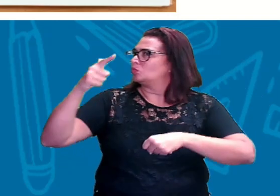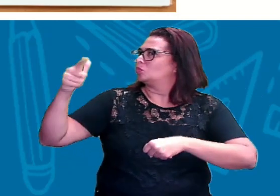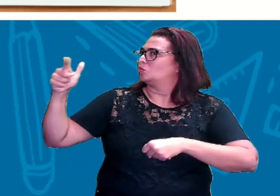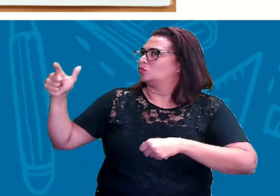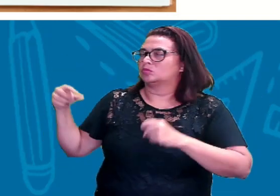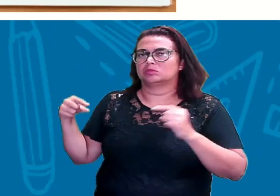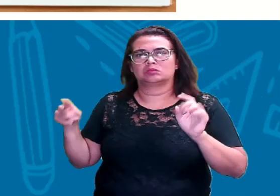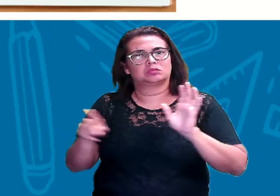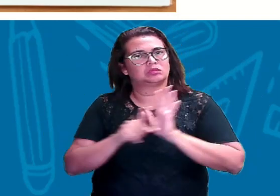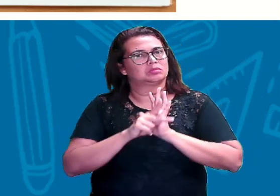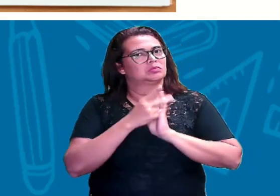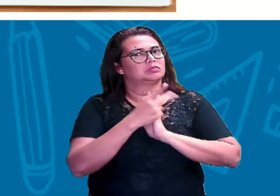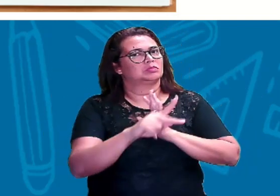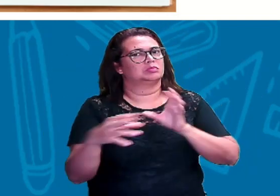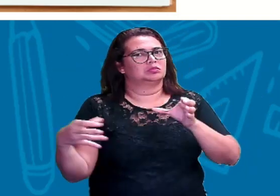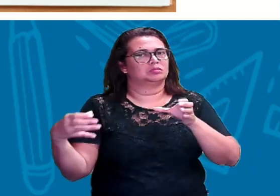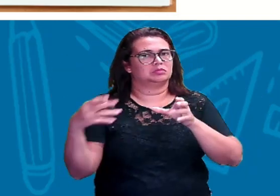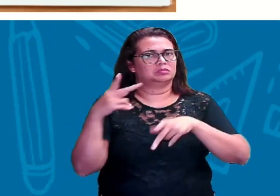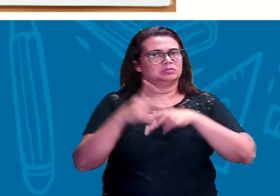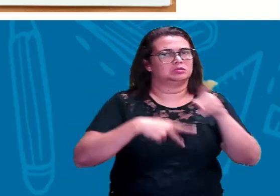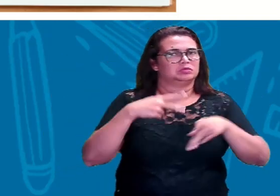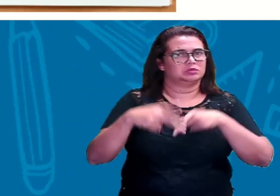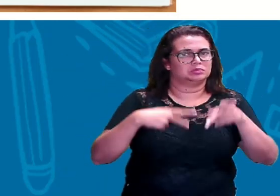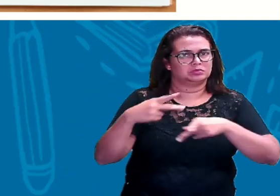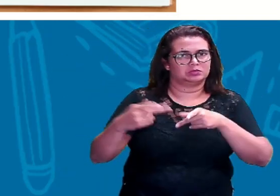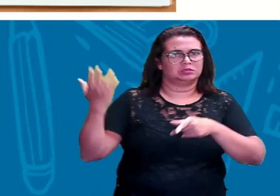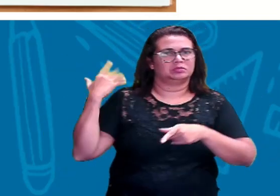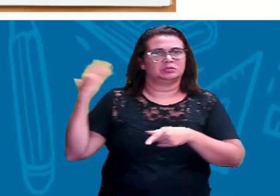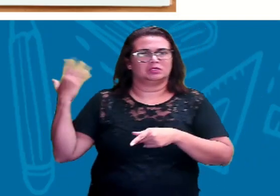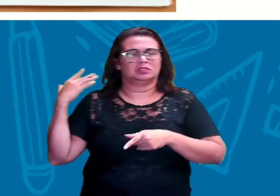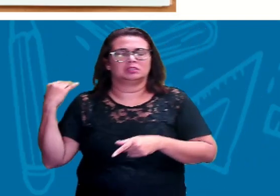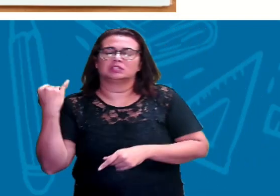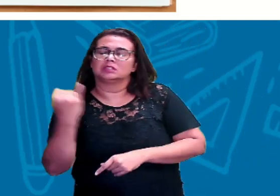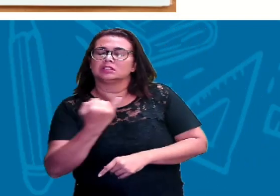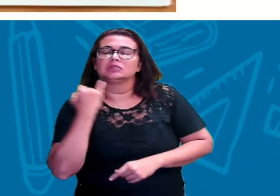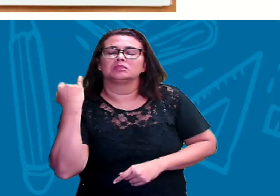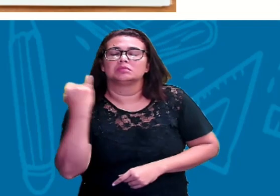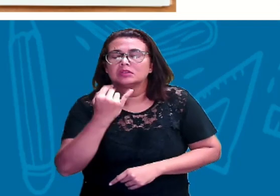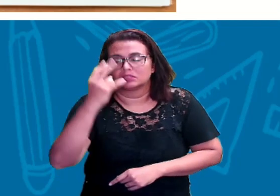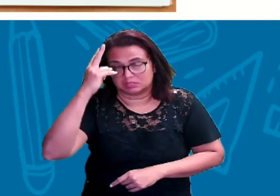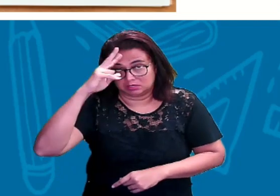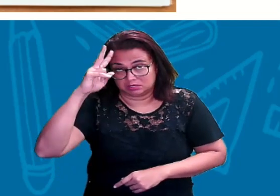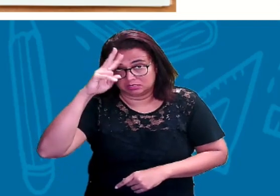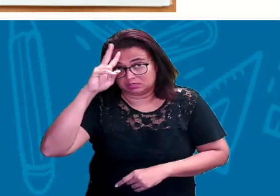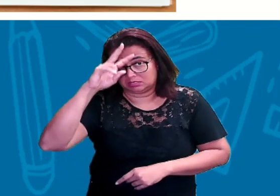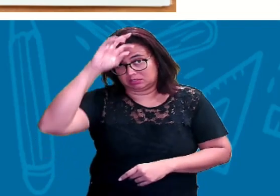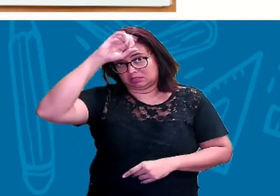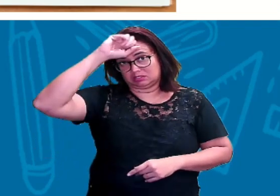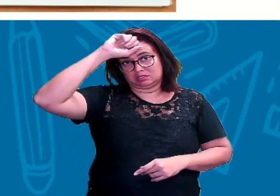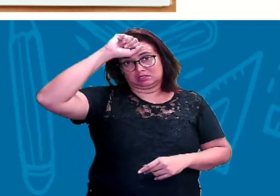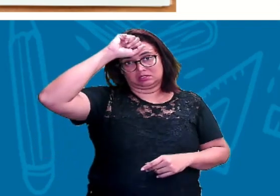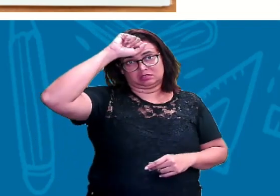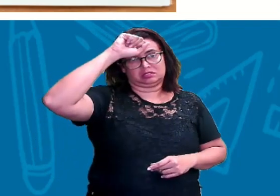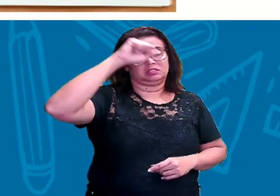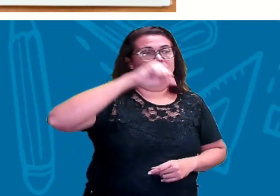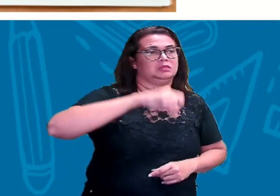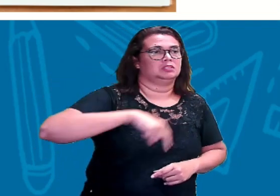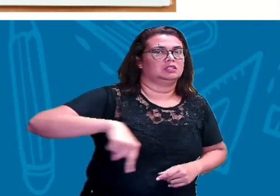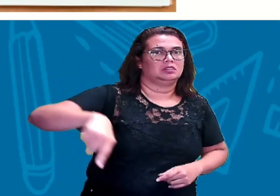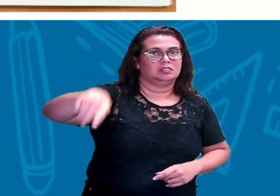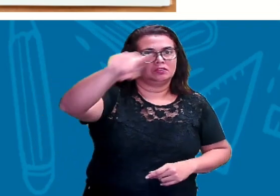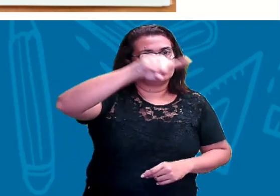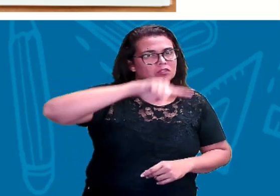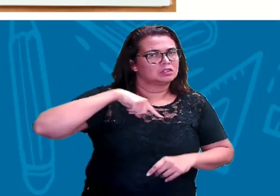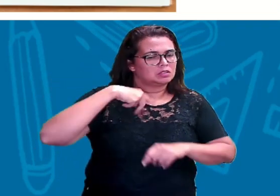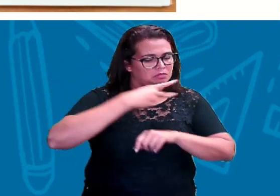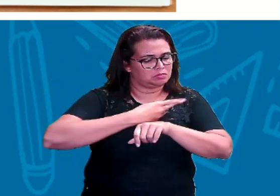Então, gente, é muito, mas muito importante a gente saber a história do alfabeto. E eu convido você aí também a procurar a